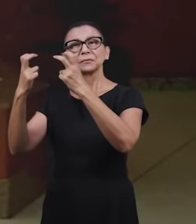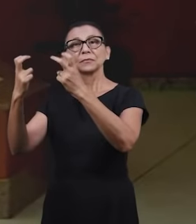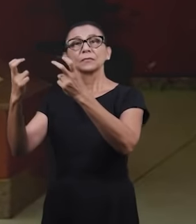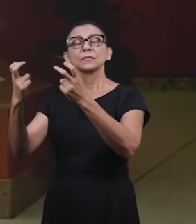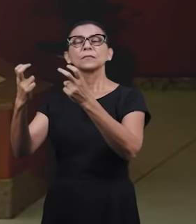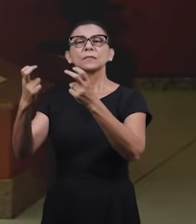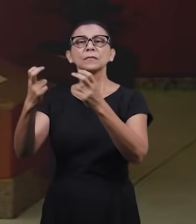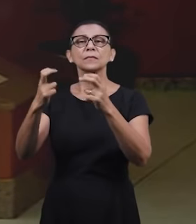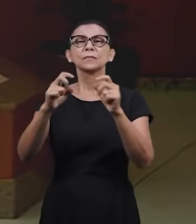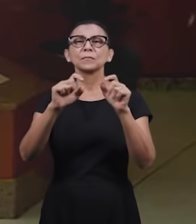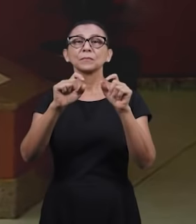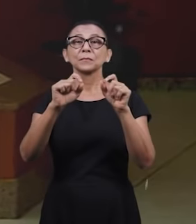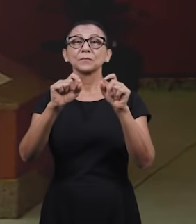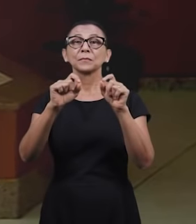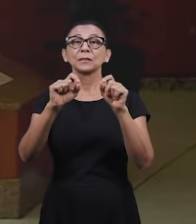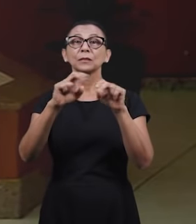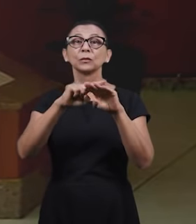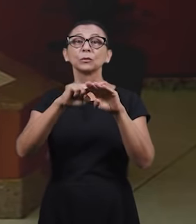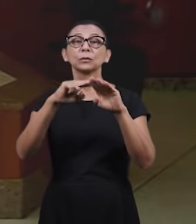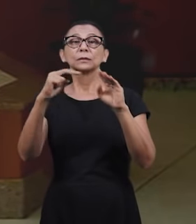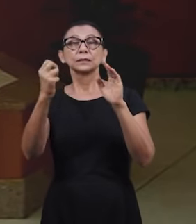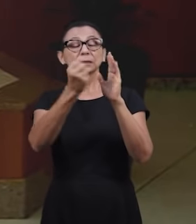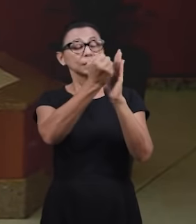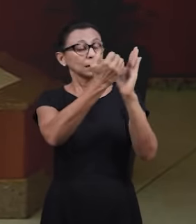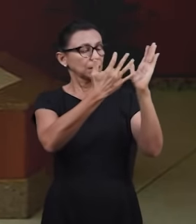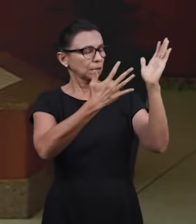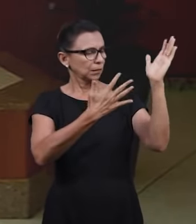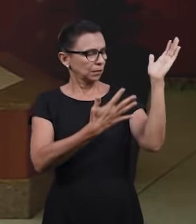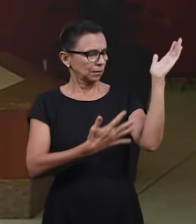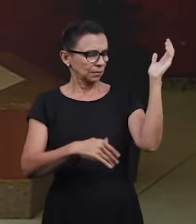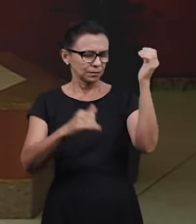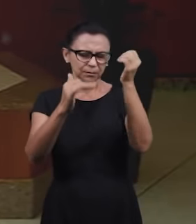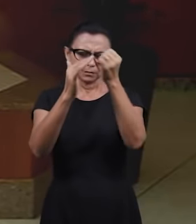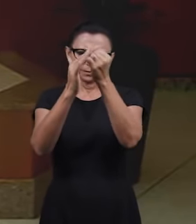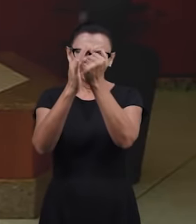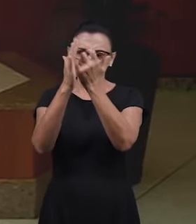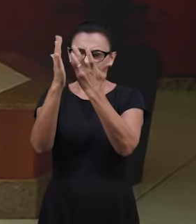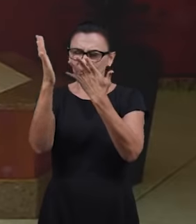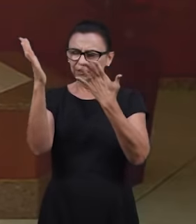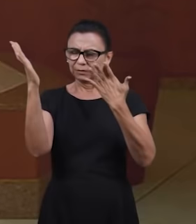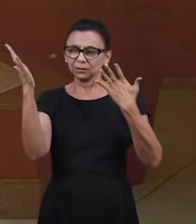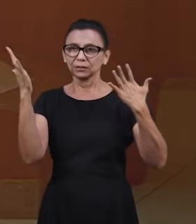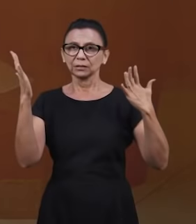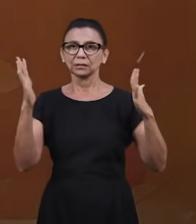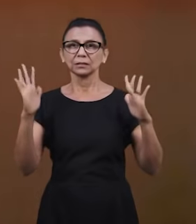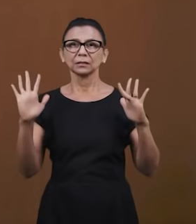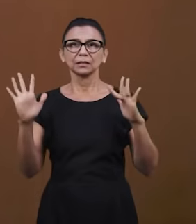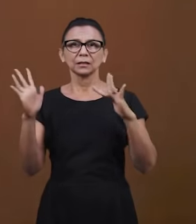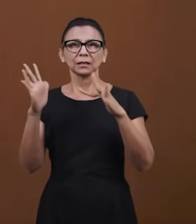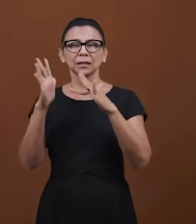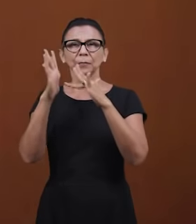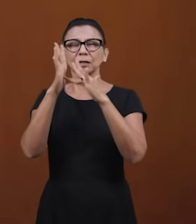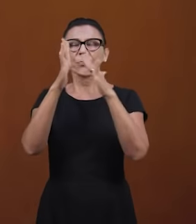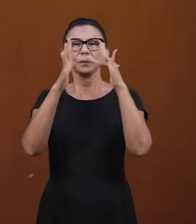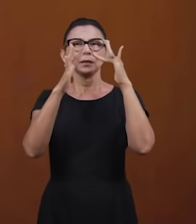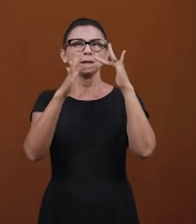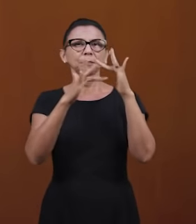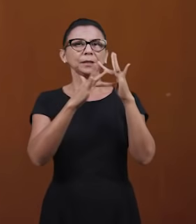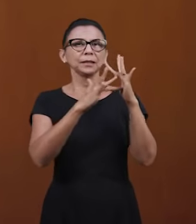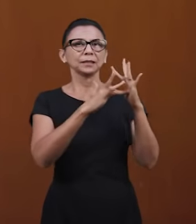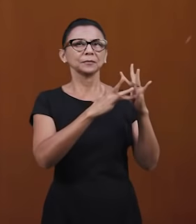Clamarei, clamarei pelo sangue de